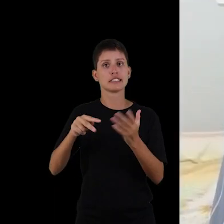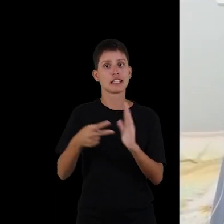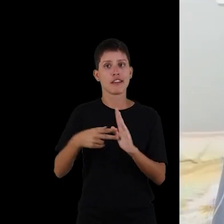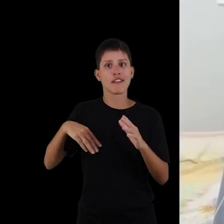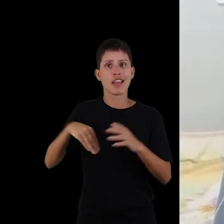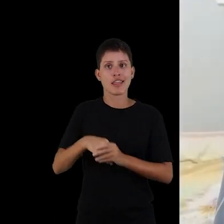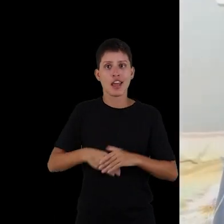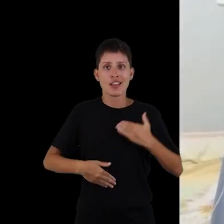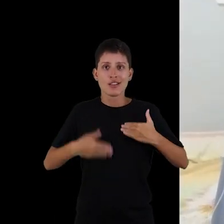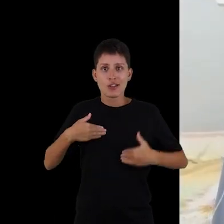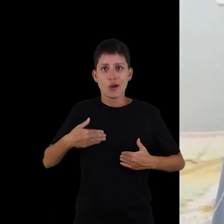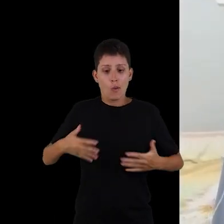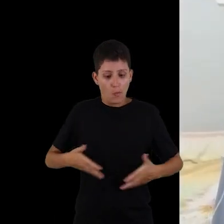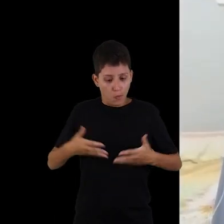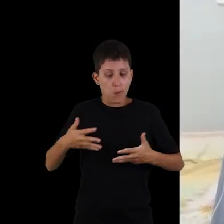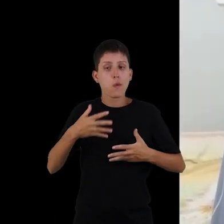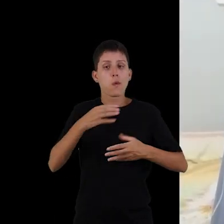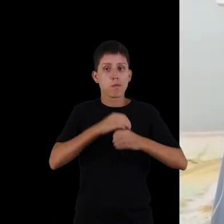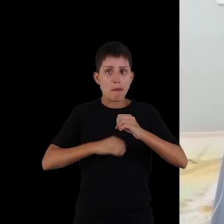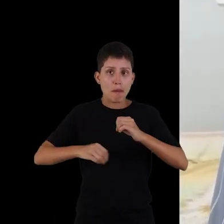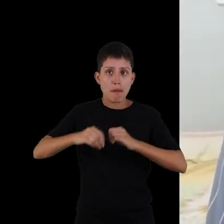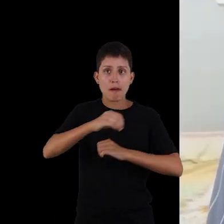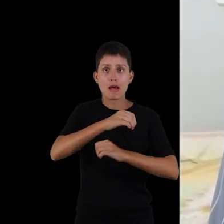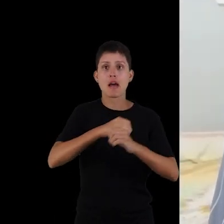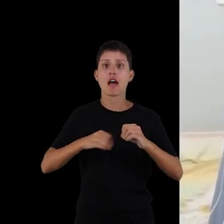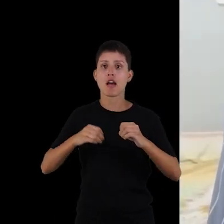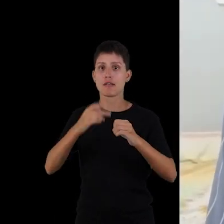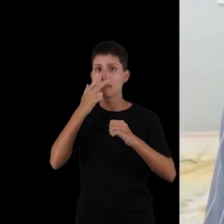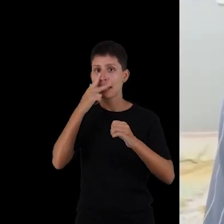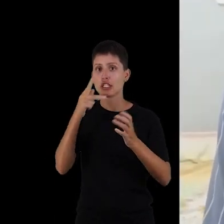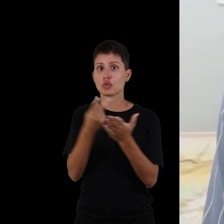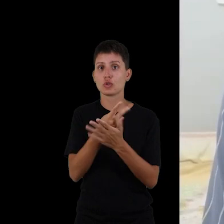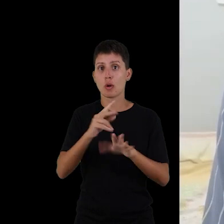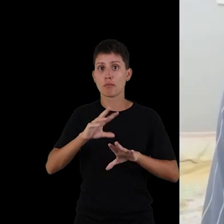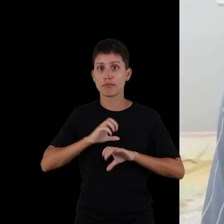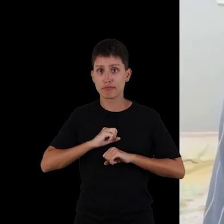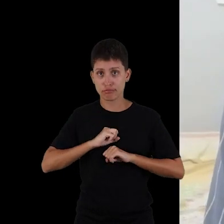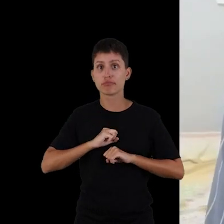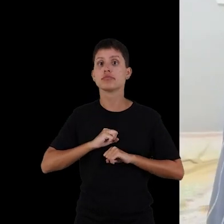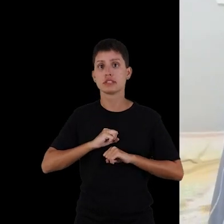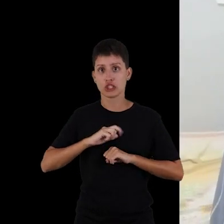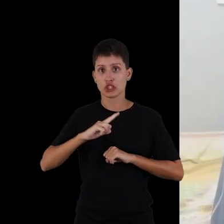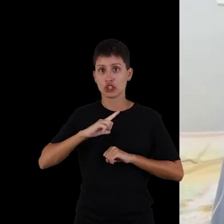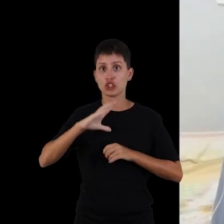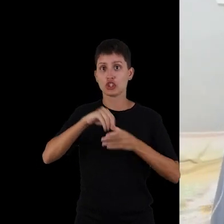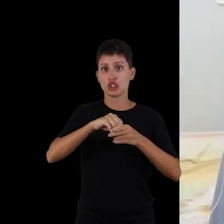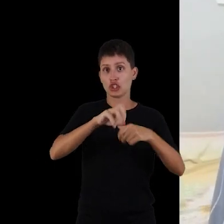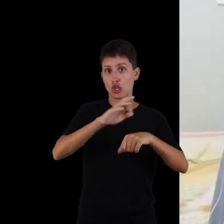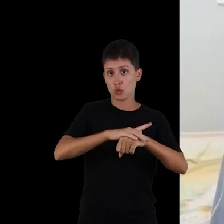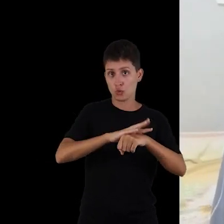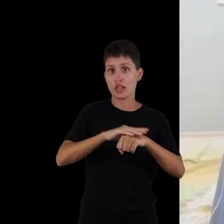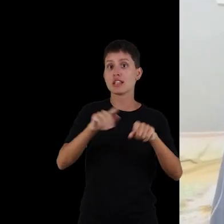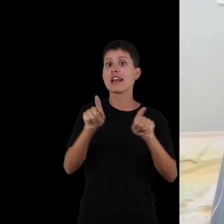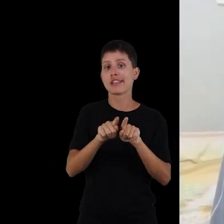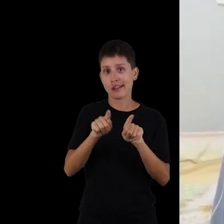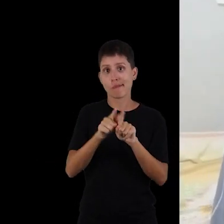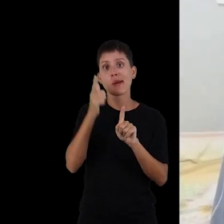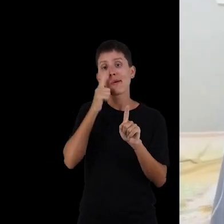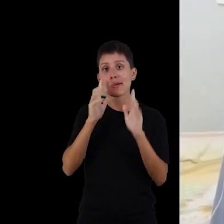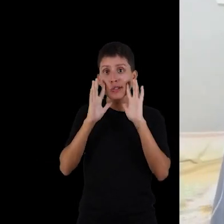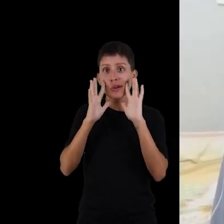nítrico, após 120 horas, ele foi liberado, né, ele foi estimulado em